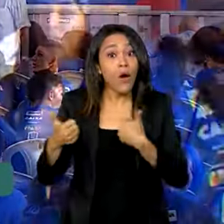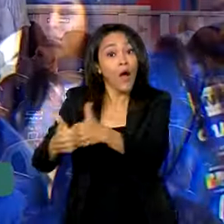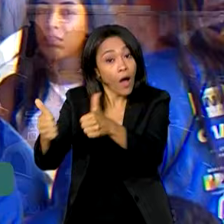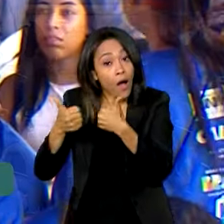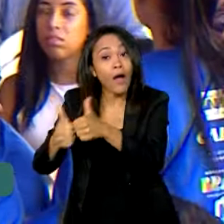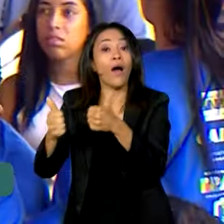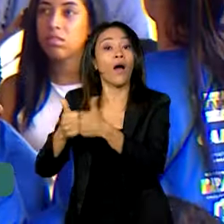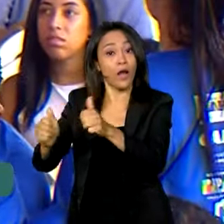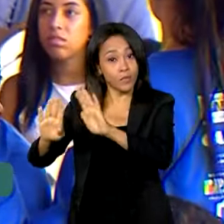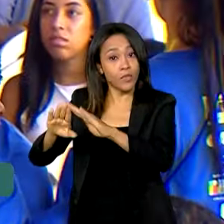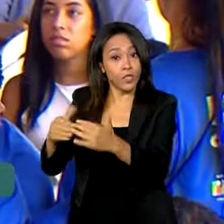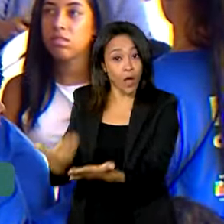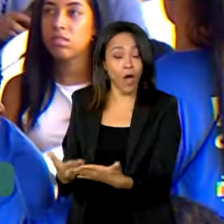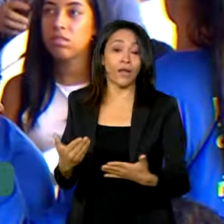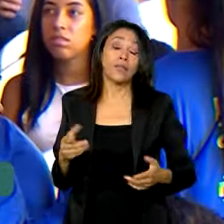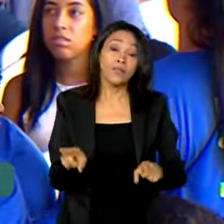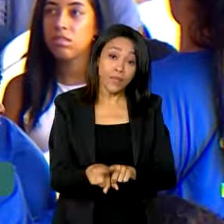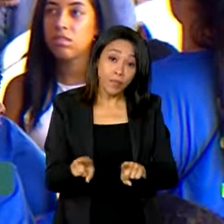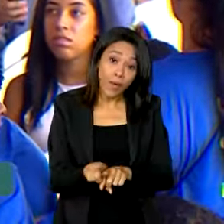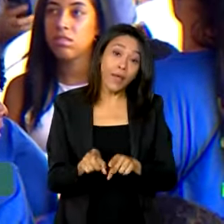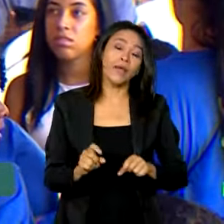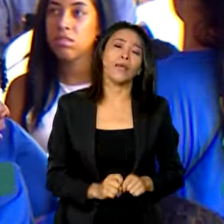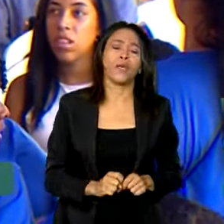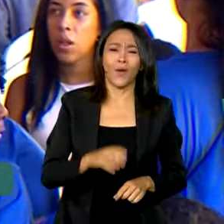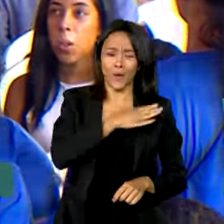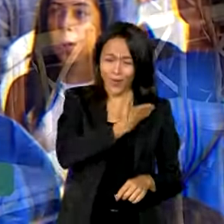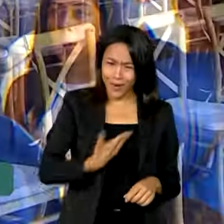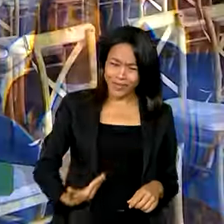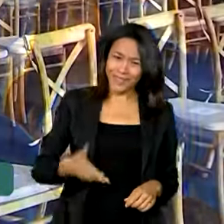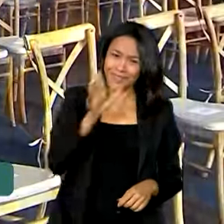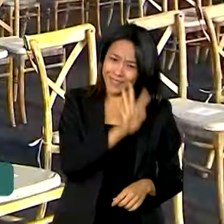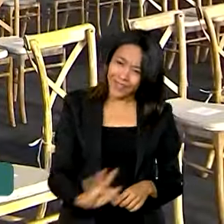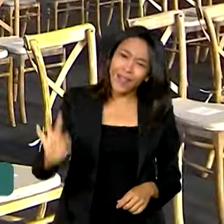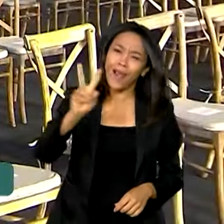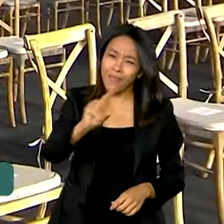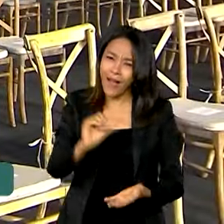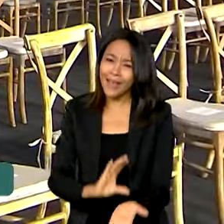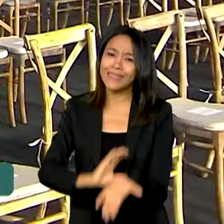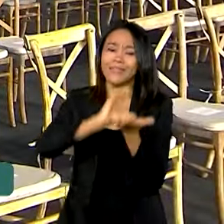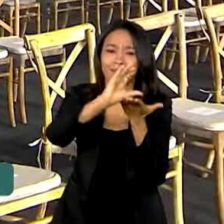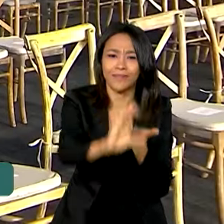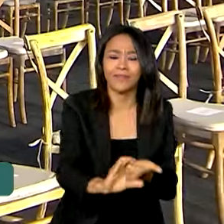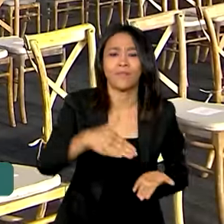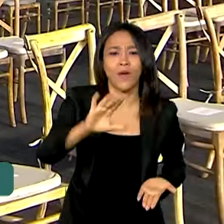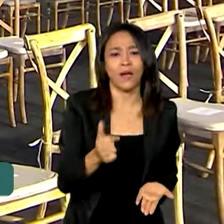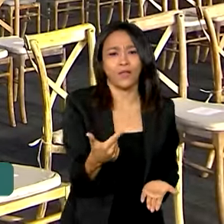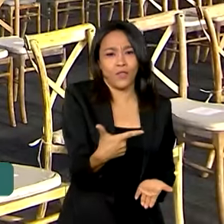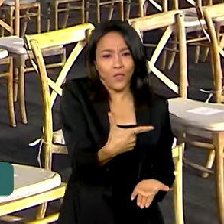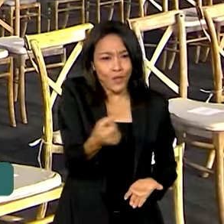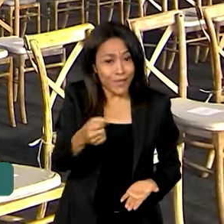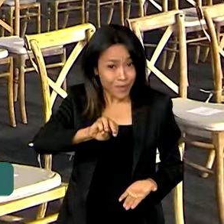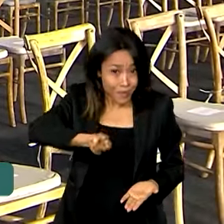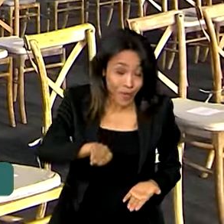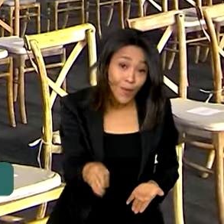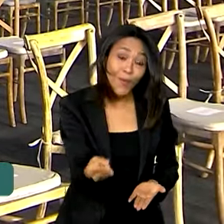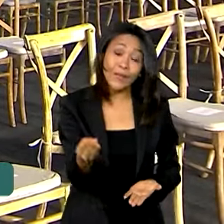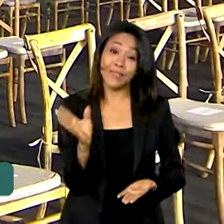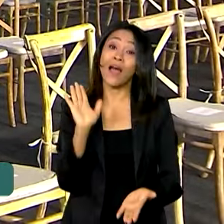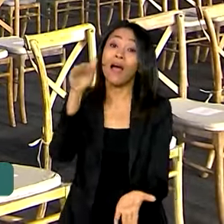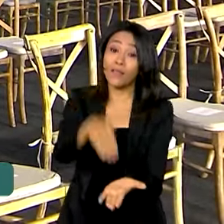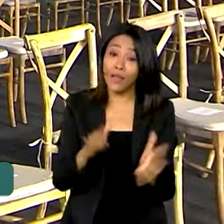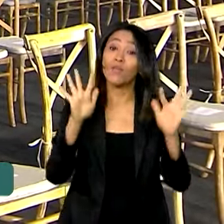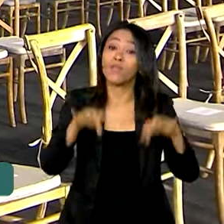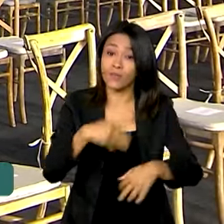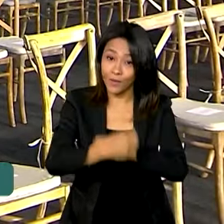transporte escolar. Além disso, o governo federal vai investir mais de 200 milhões até o final do ano no